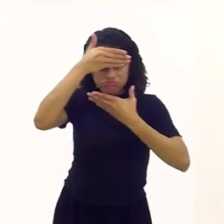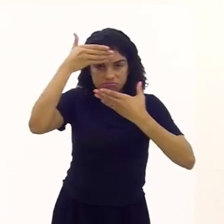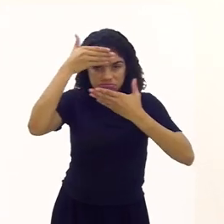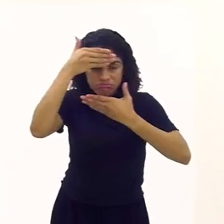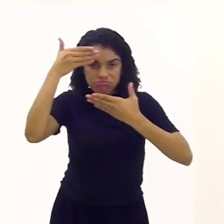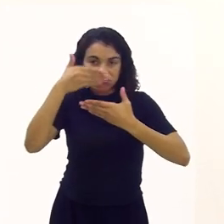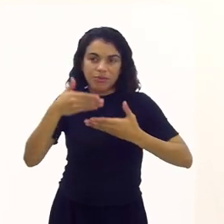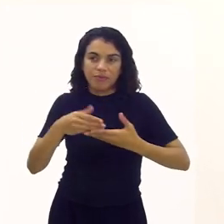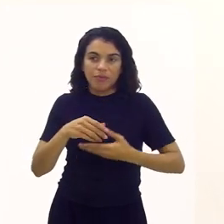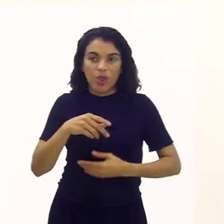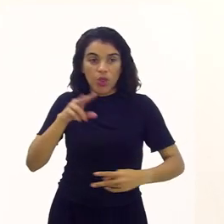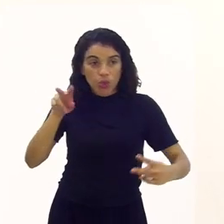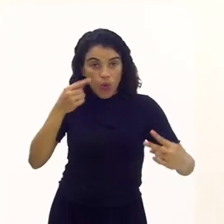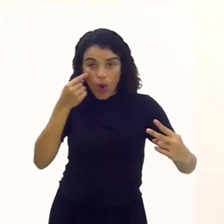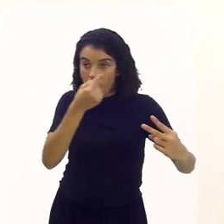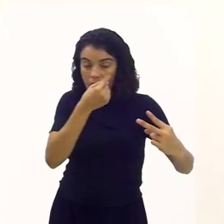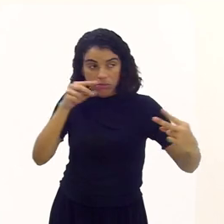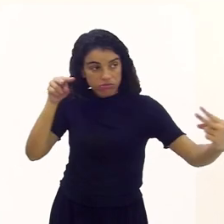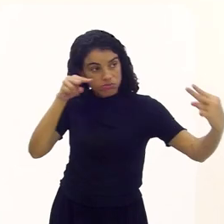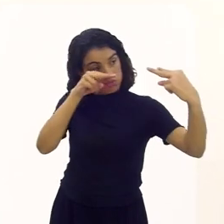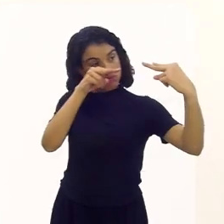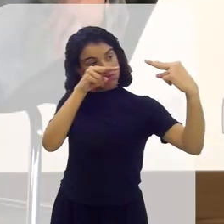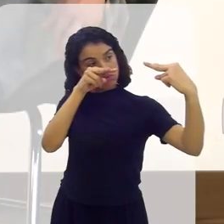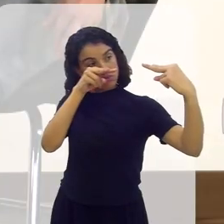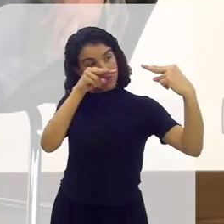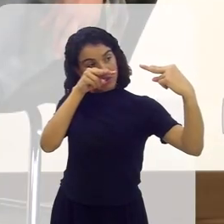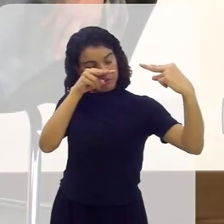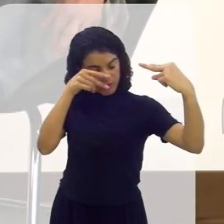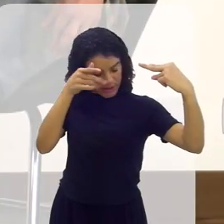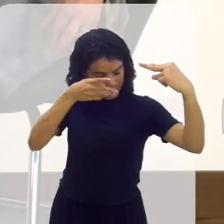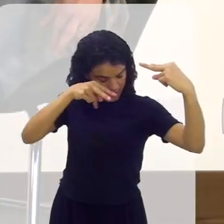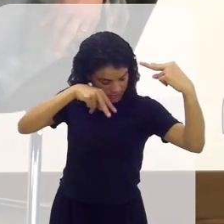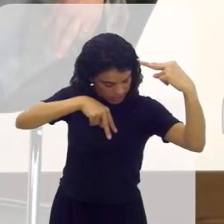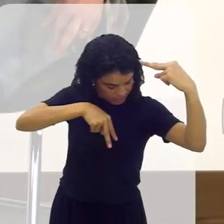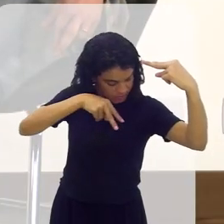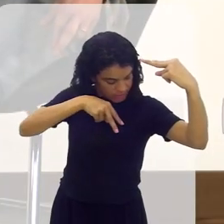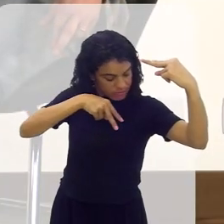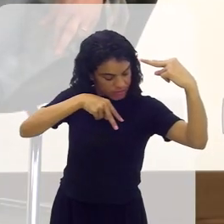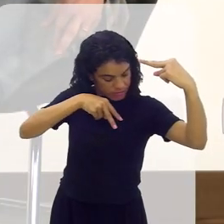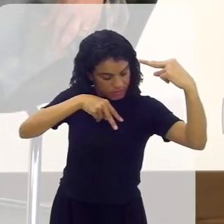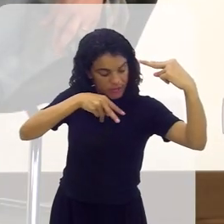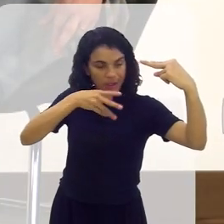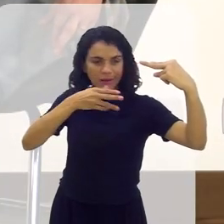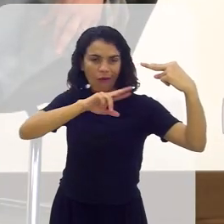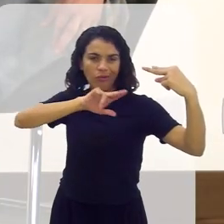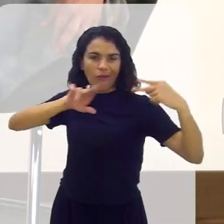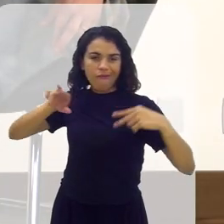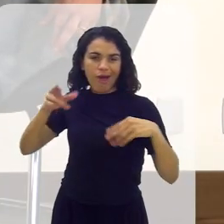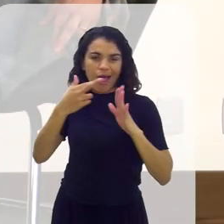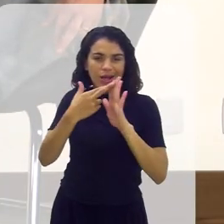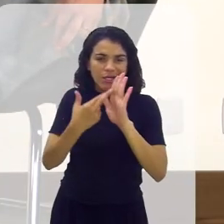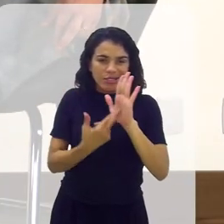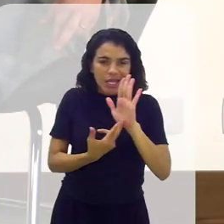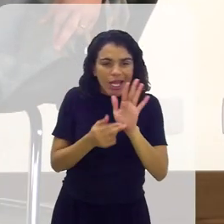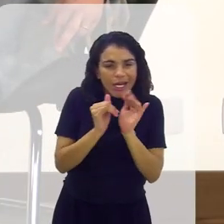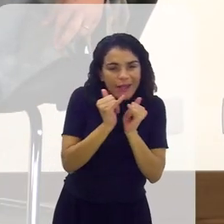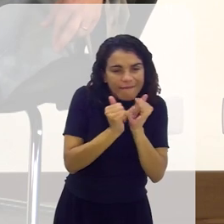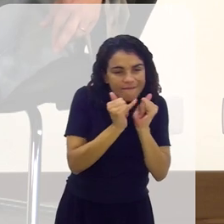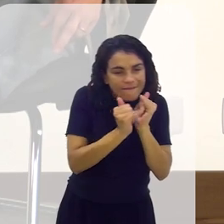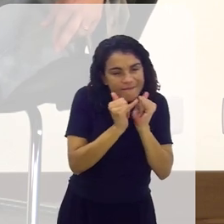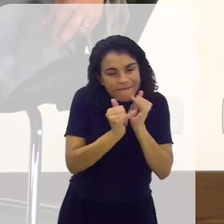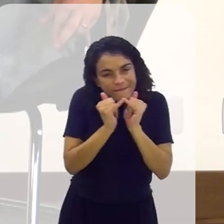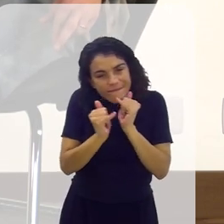Aliás, você não olha uma mulher muçulmana. Seus olhos baixam. Então, você tem várias coisinhas assim,